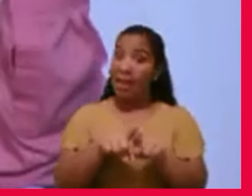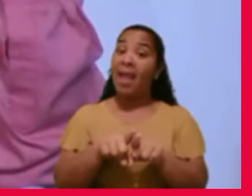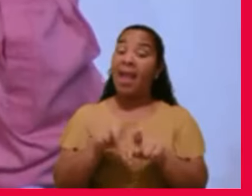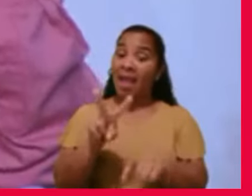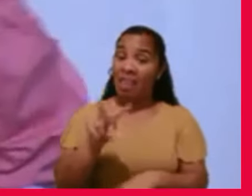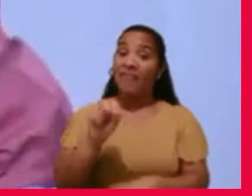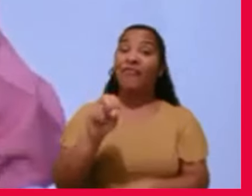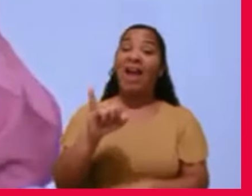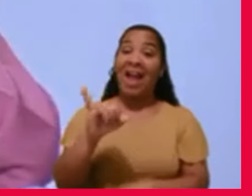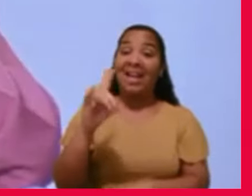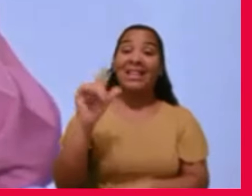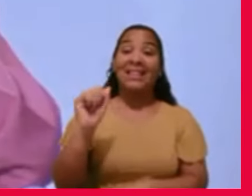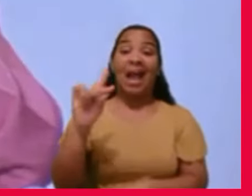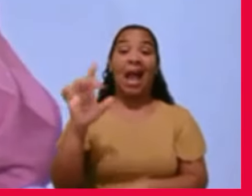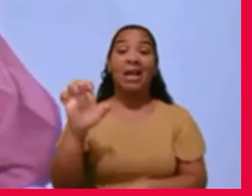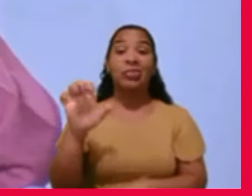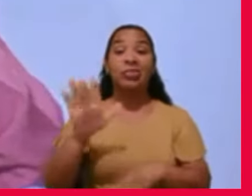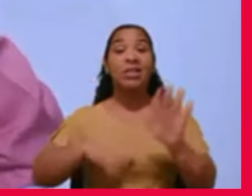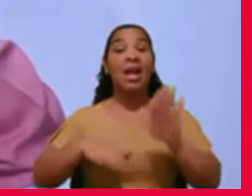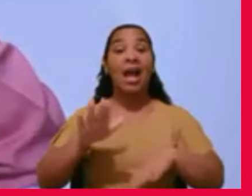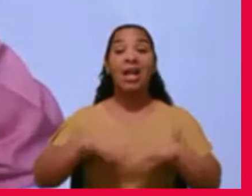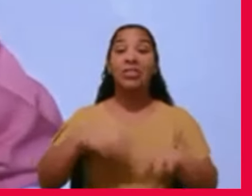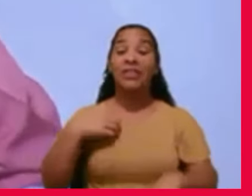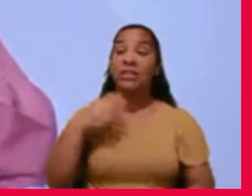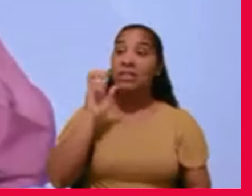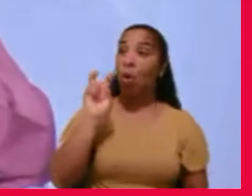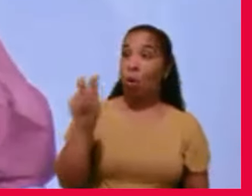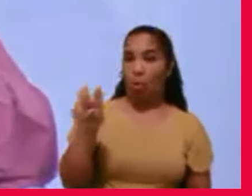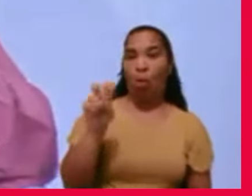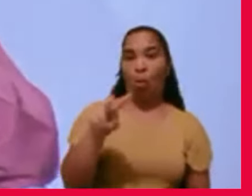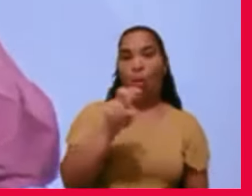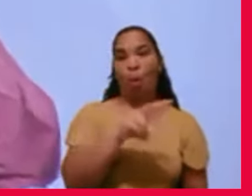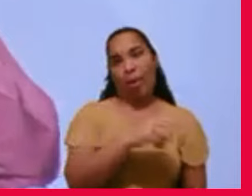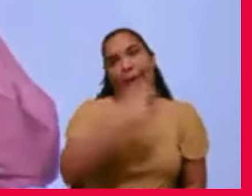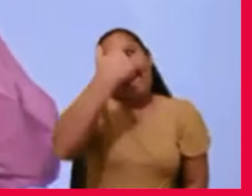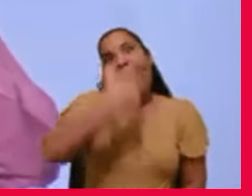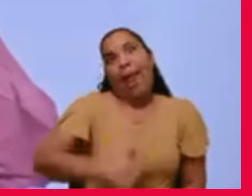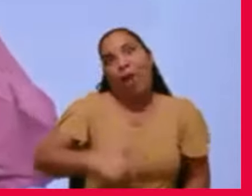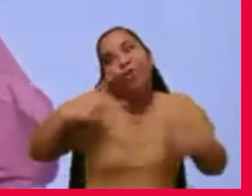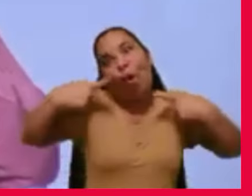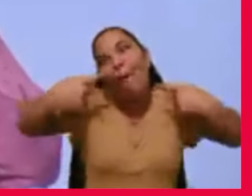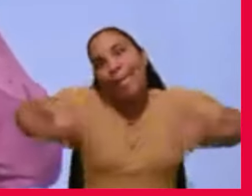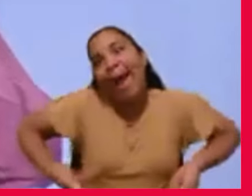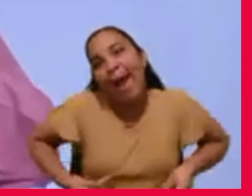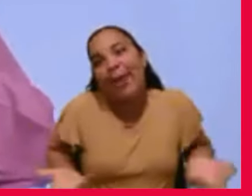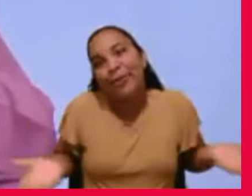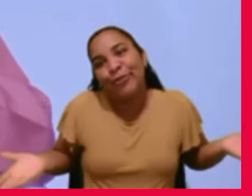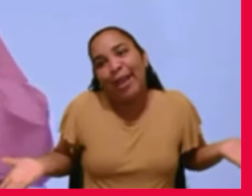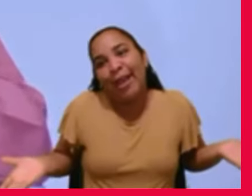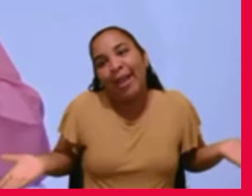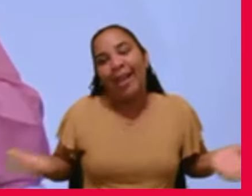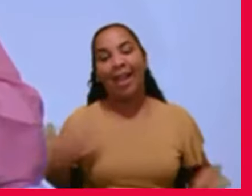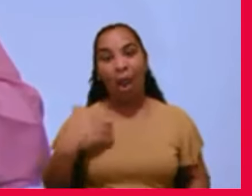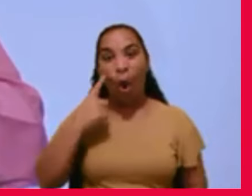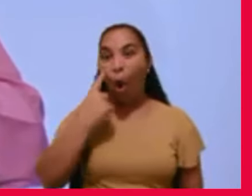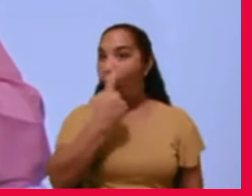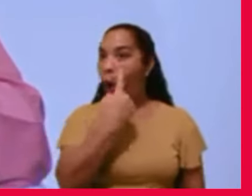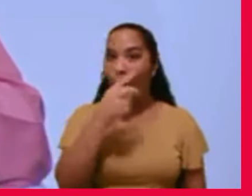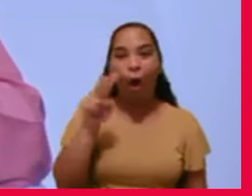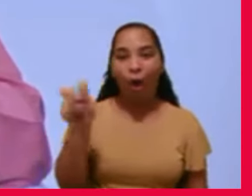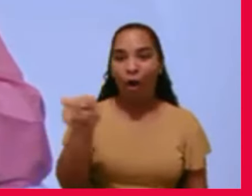às vezes eu olho nas revistas, que eu também sou gente, a estar narciso, e então eu vejo aqueles